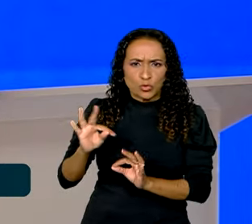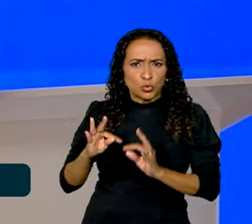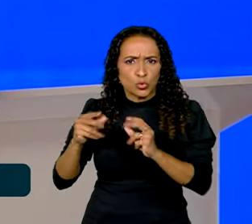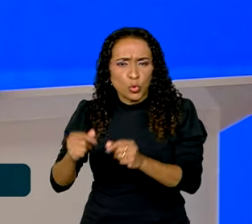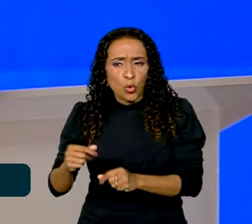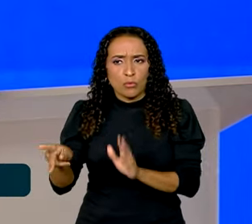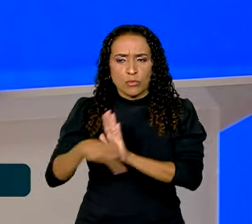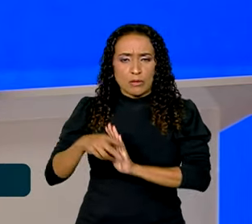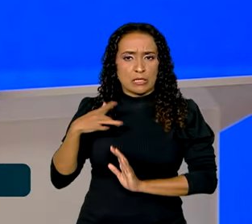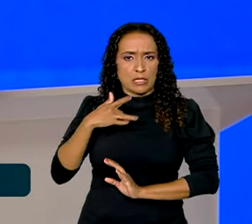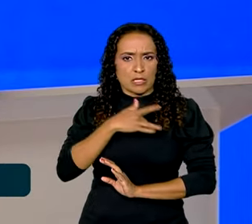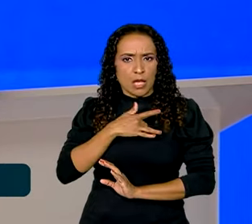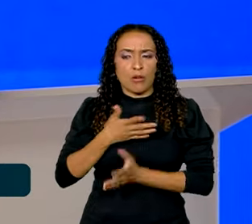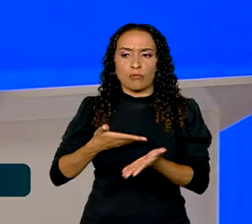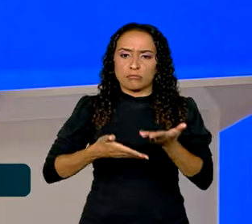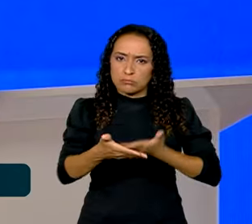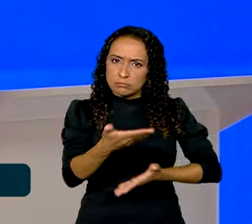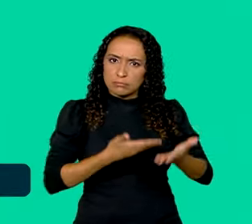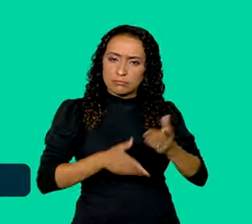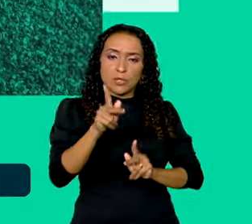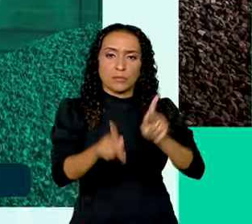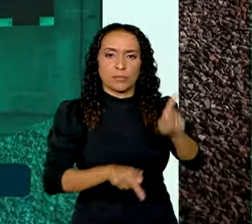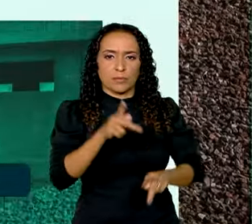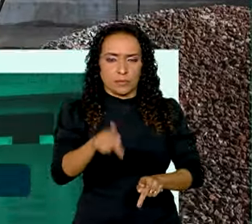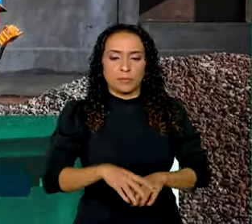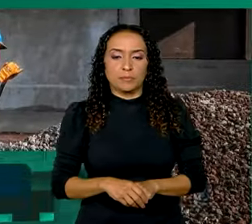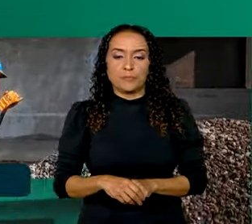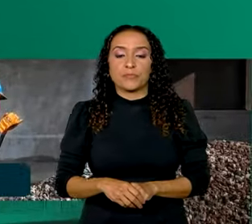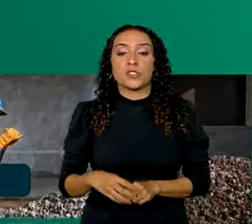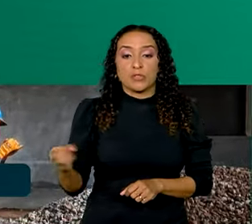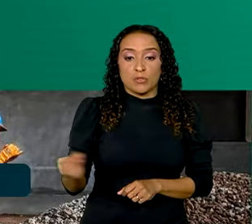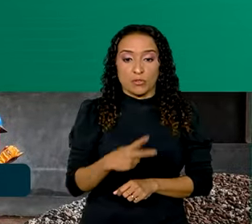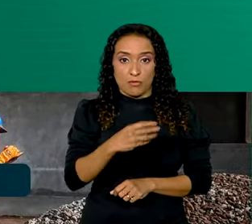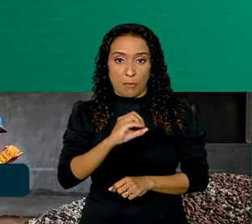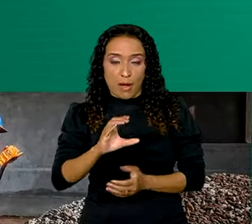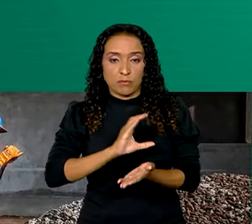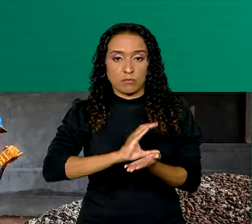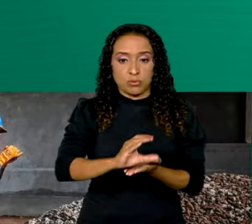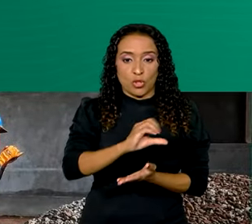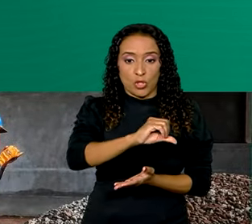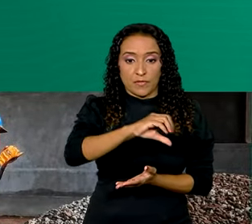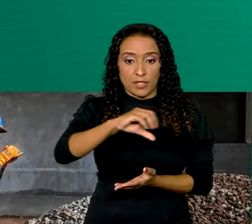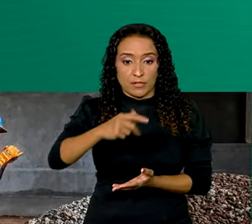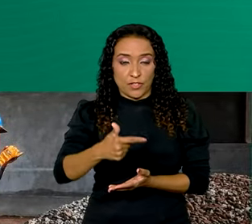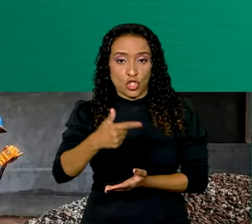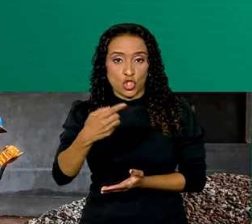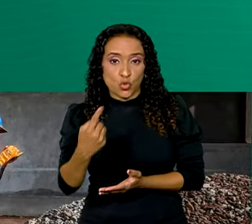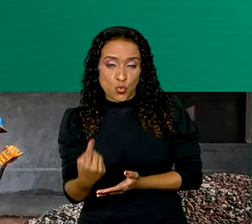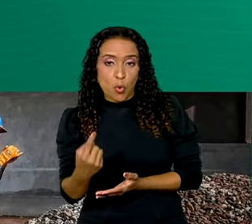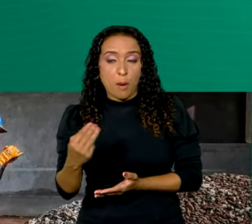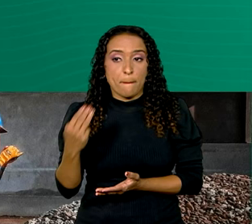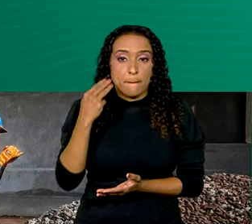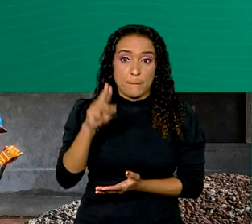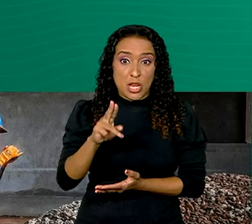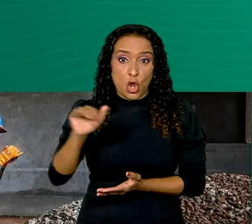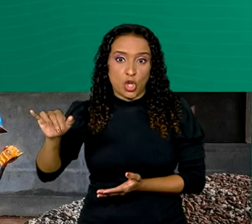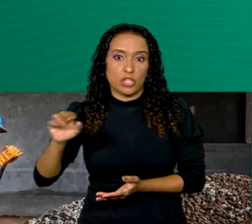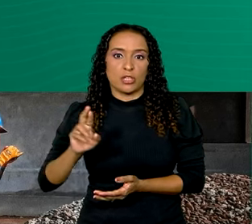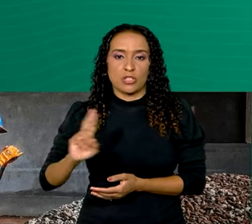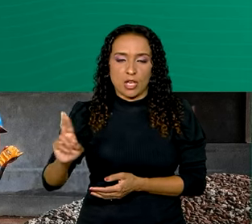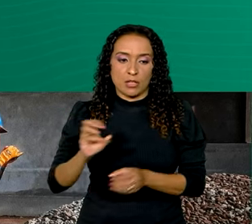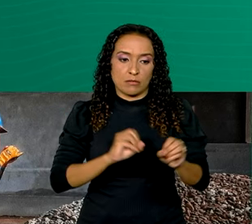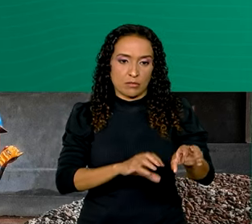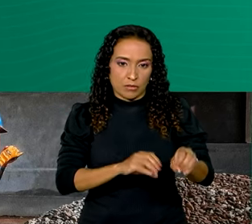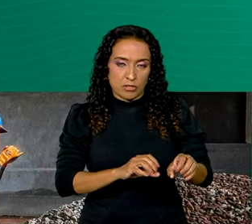saúde a serviço da população. O novo PAC vai investir ainda 921 milhões de reais na educação